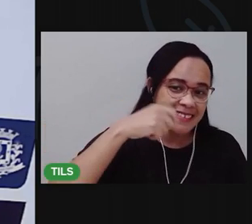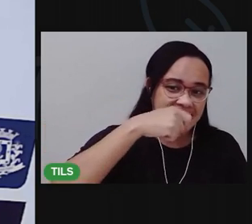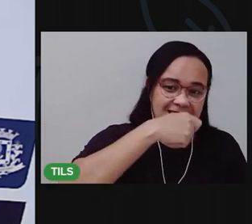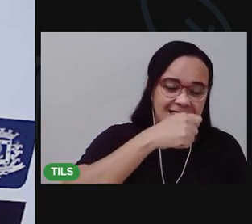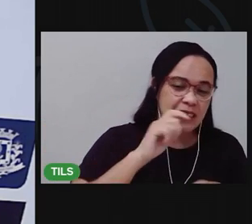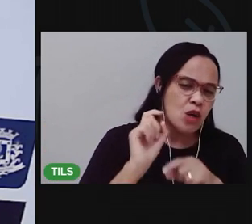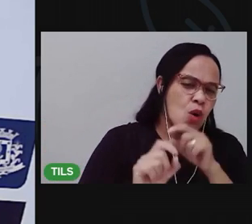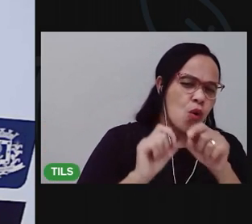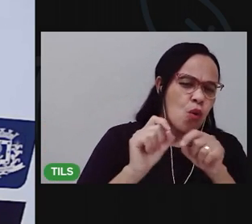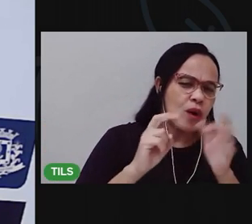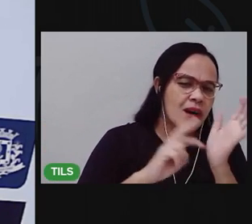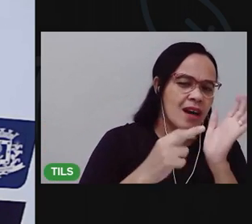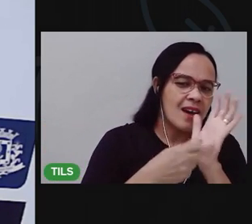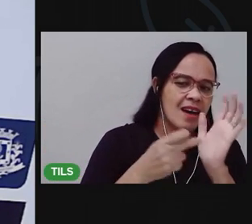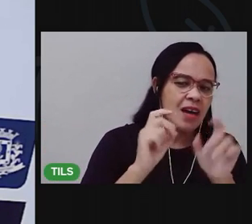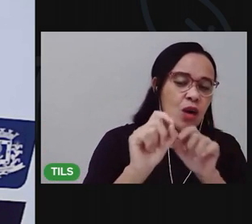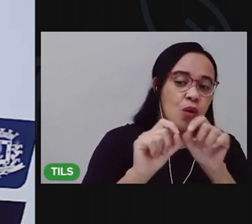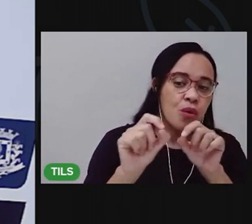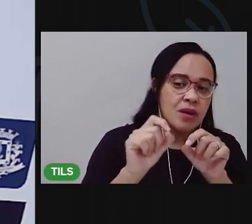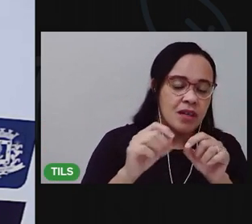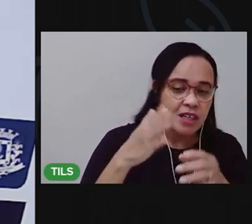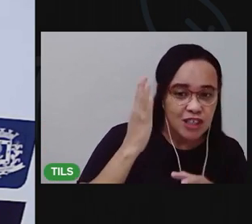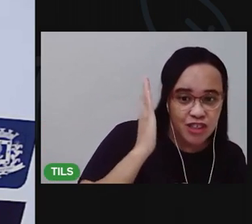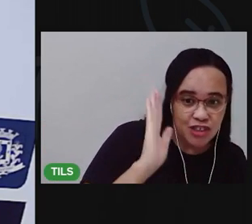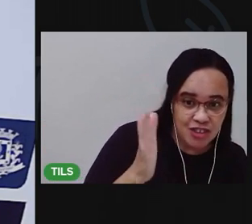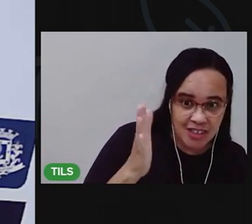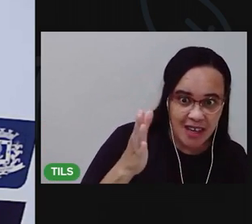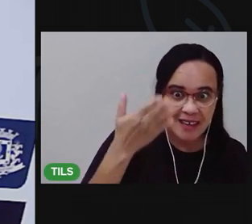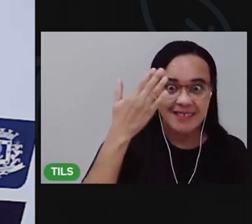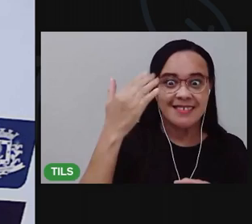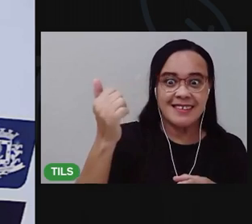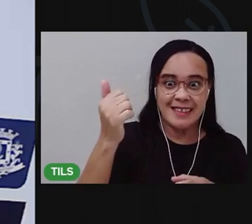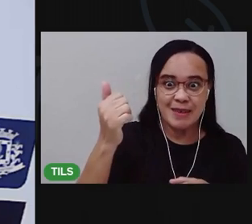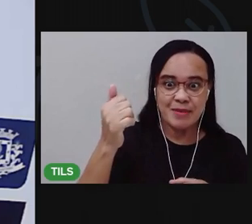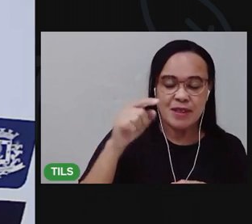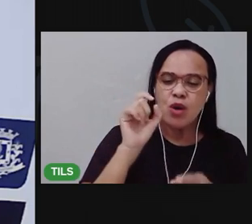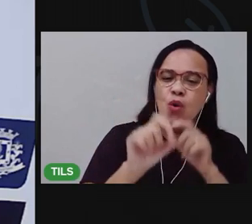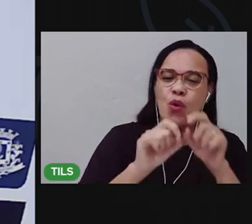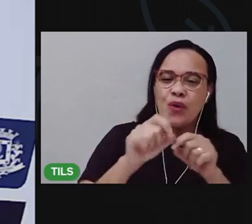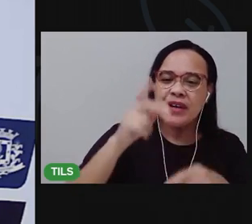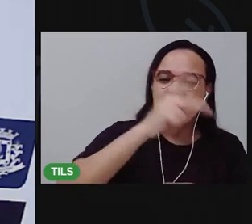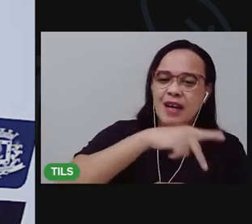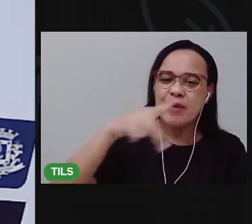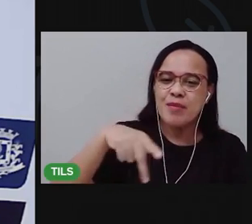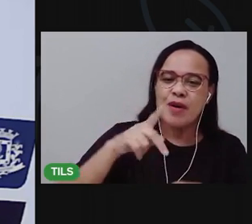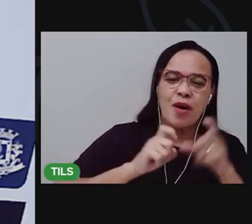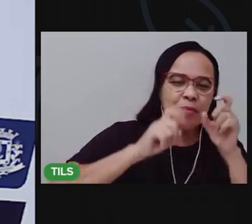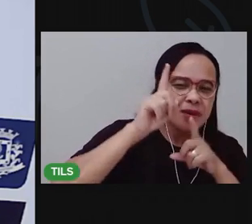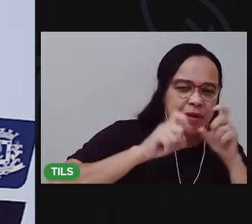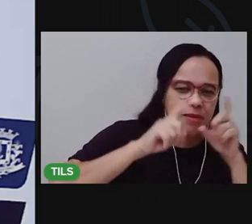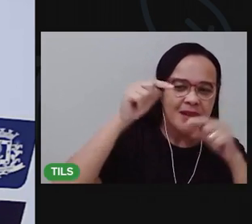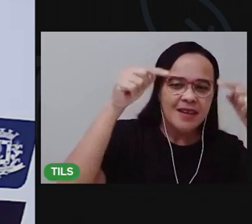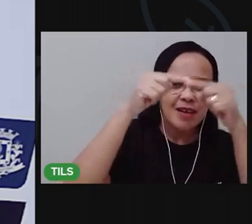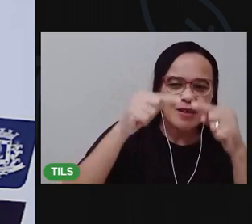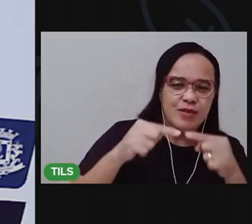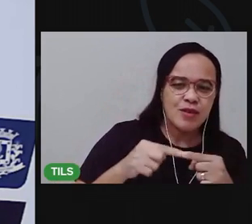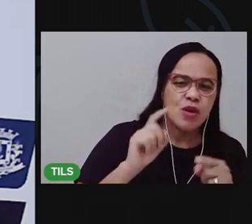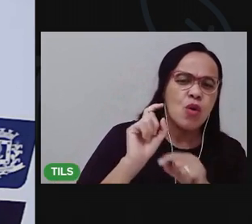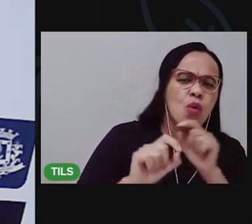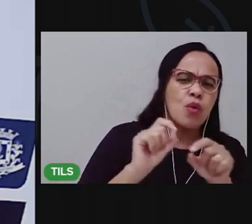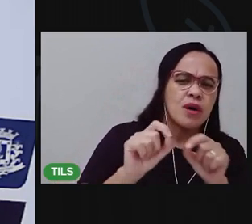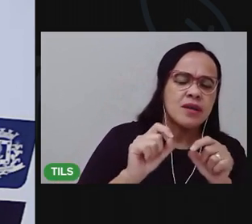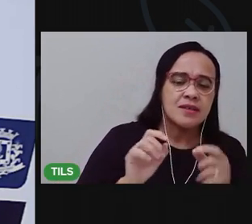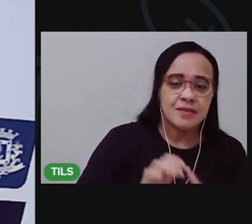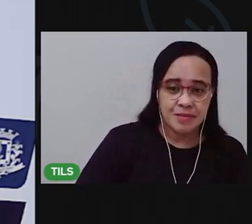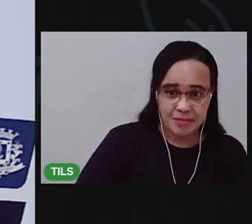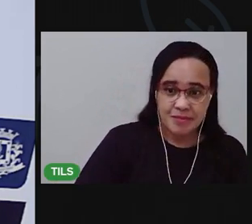E aí, já conseguiu adivinhar o que é que eu estou fazendo? Que mímica foi essa? Que ação